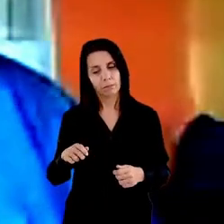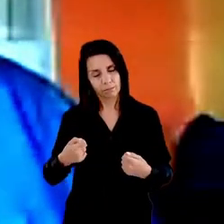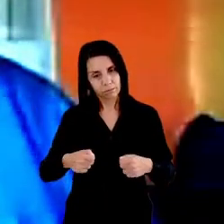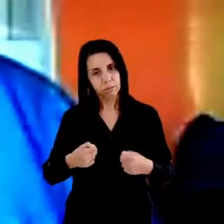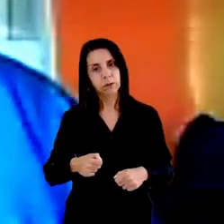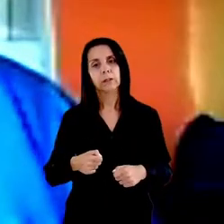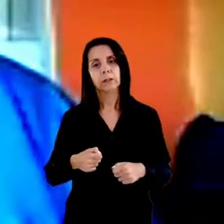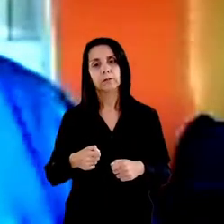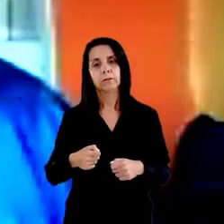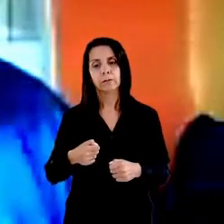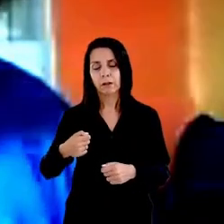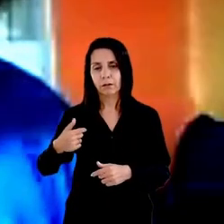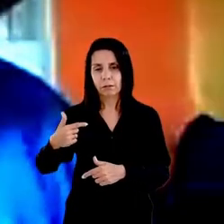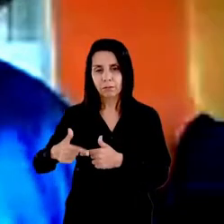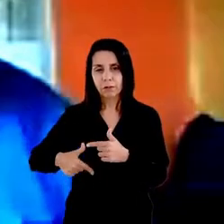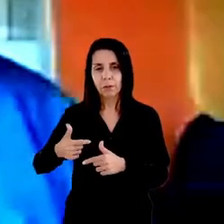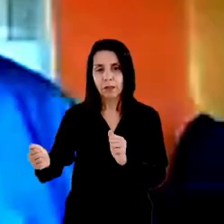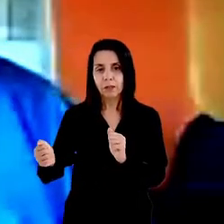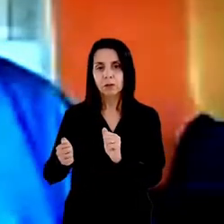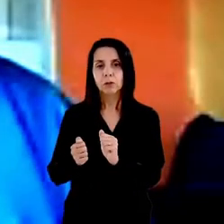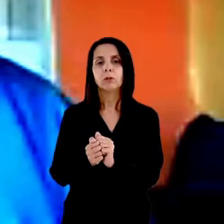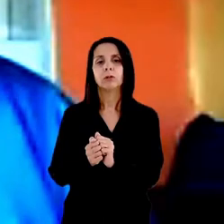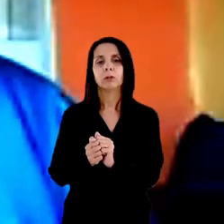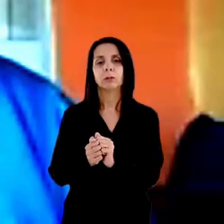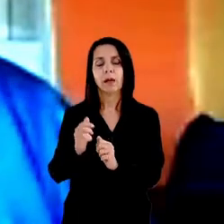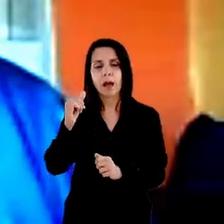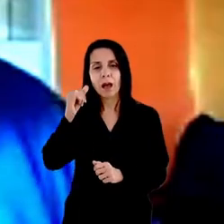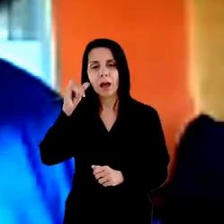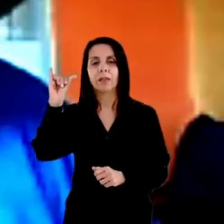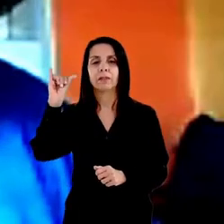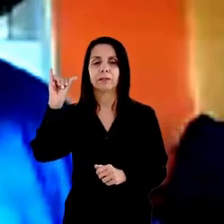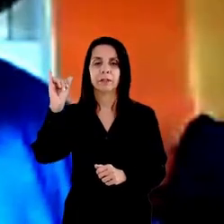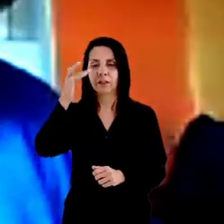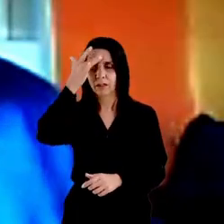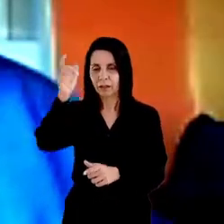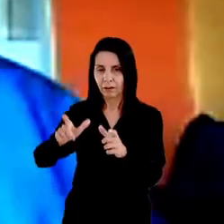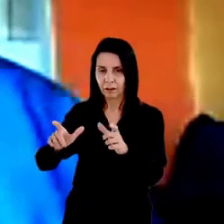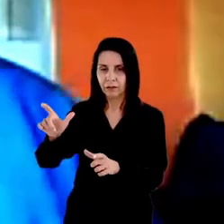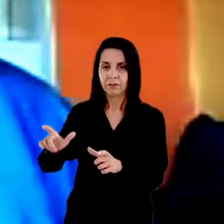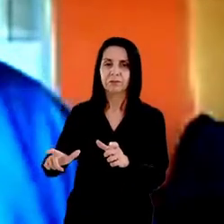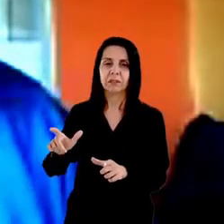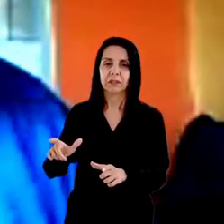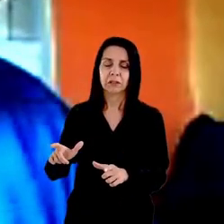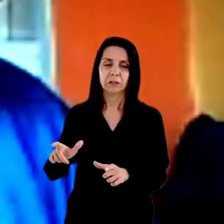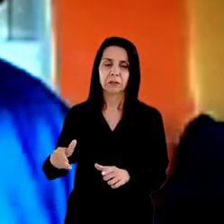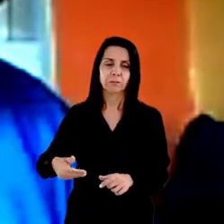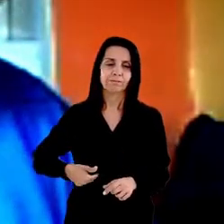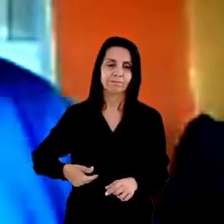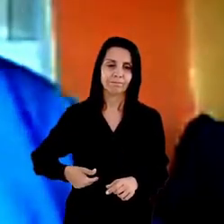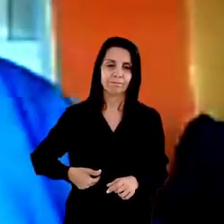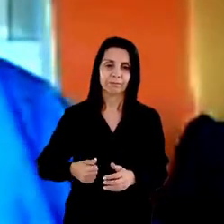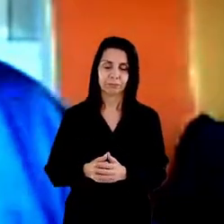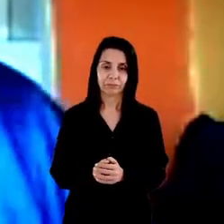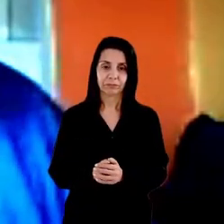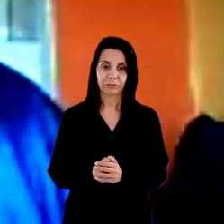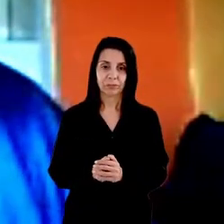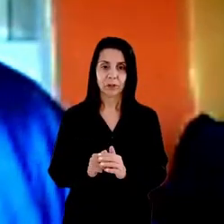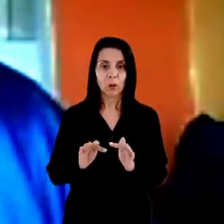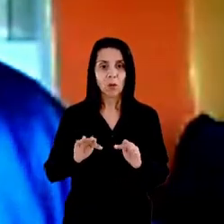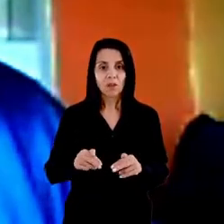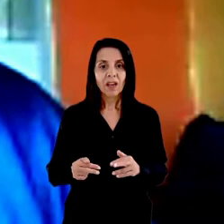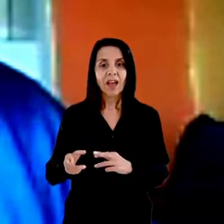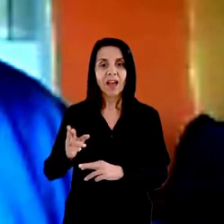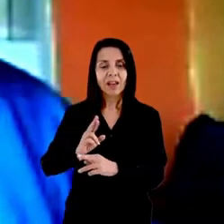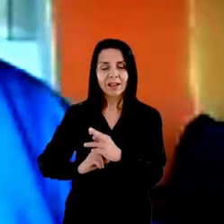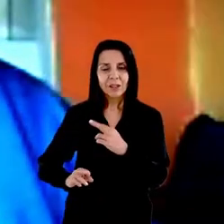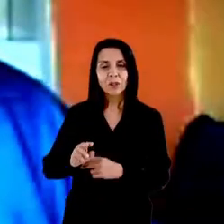assédio do tráfico junto a esses famintos a essas pessoas que apenas querem comer finalizando eu acho que as relações com o